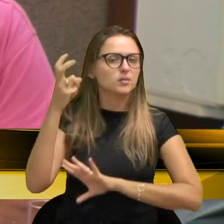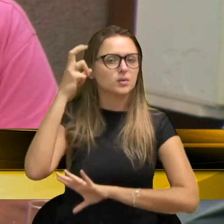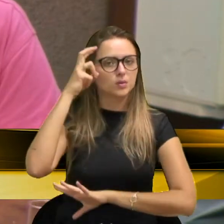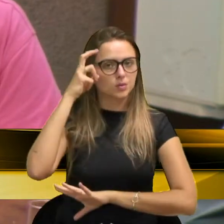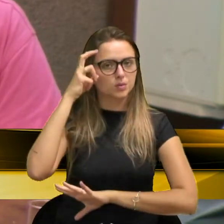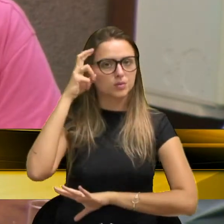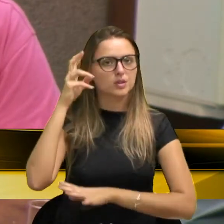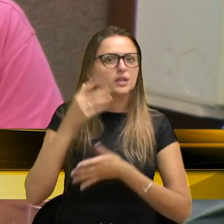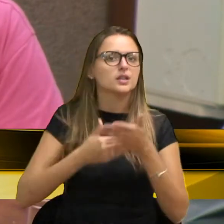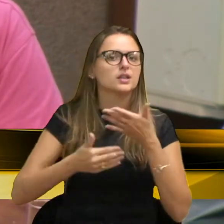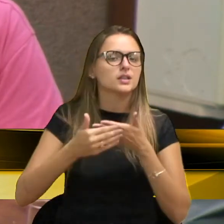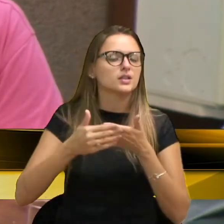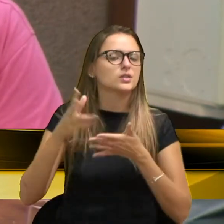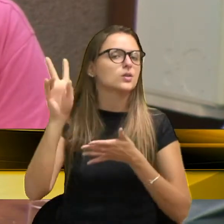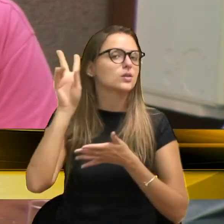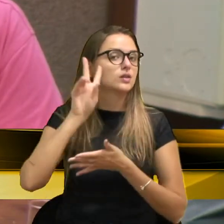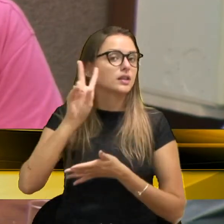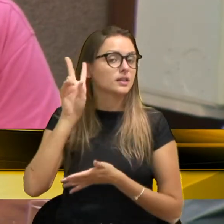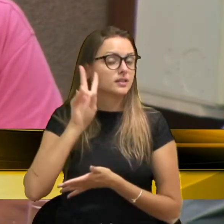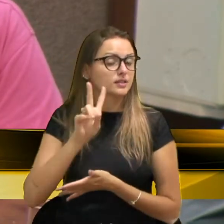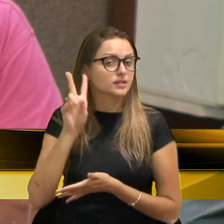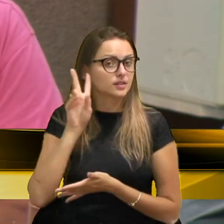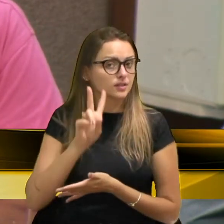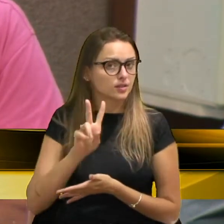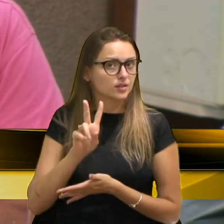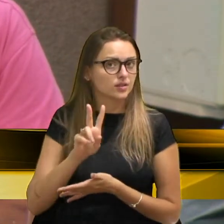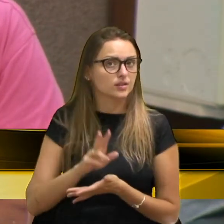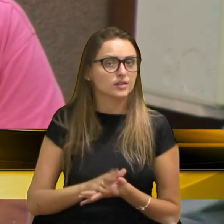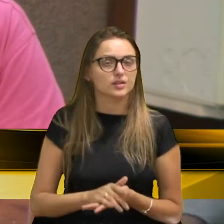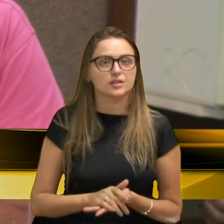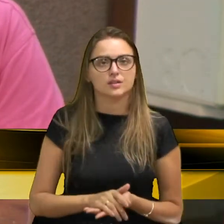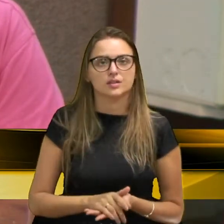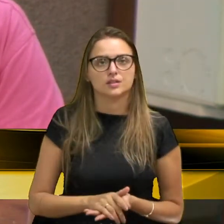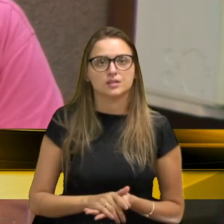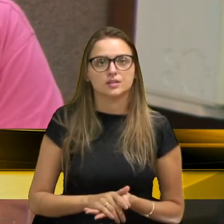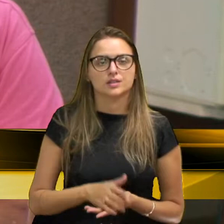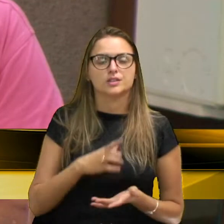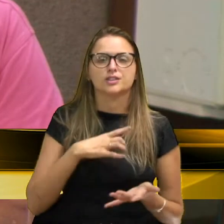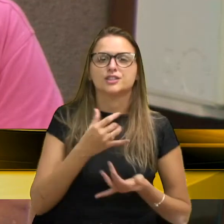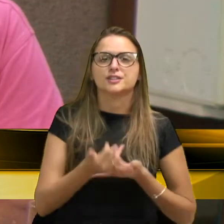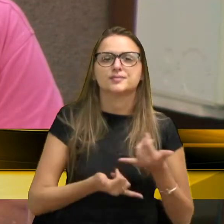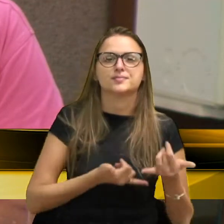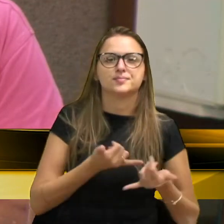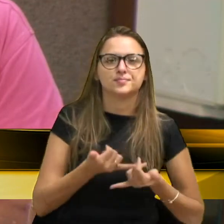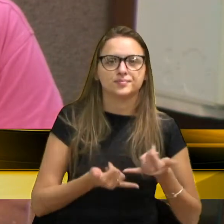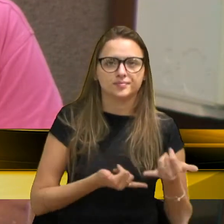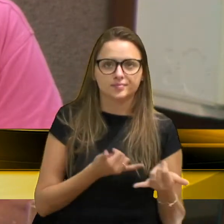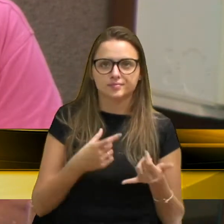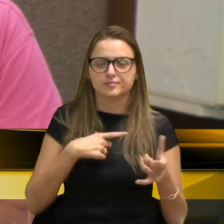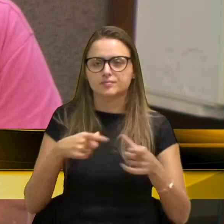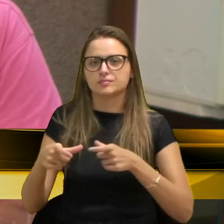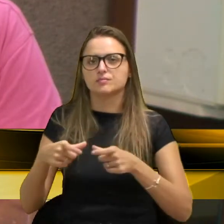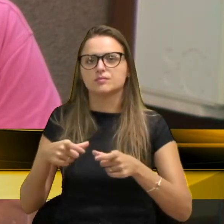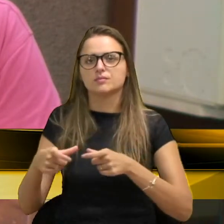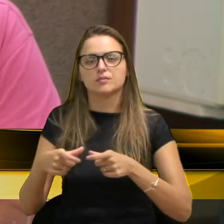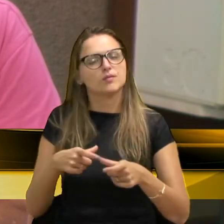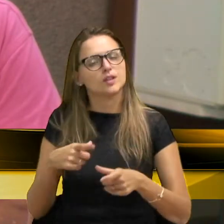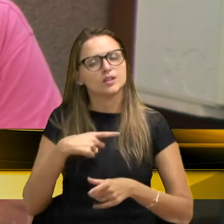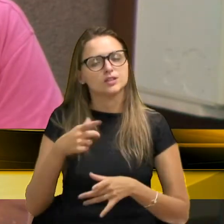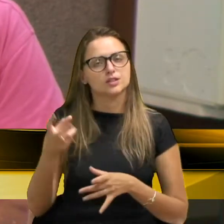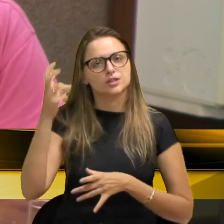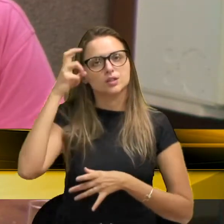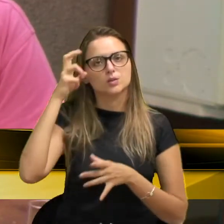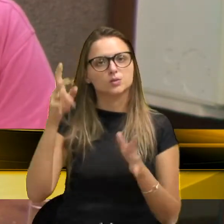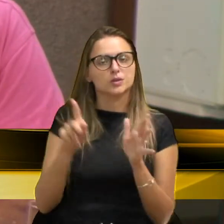nossa história, enfim, que eram as brincadeiras, eram as coisas que existiam na nossa cultura,